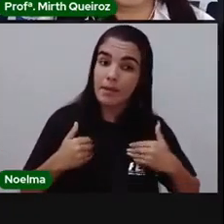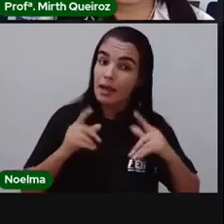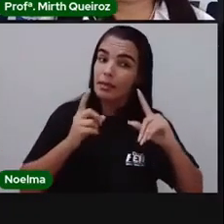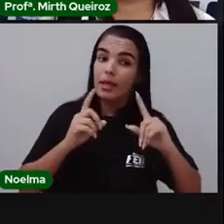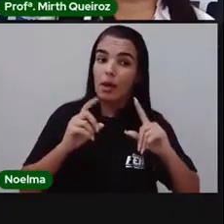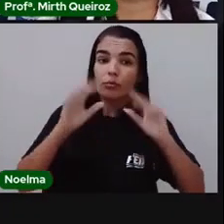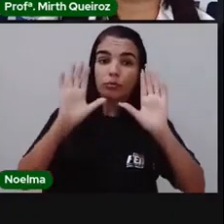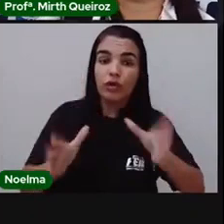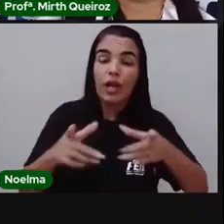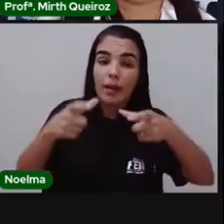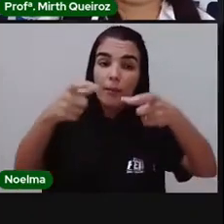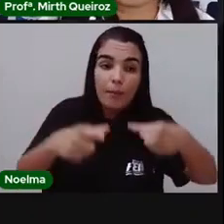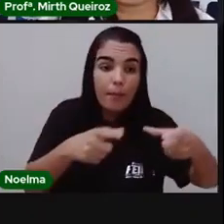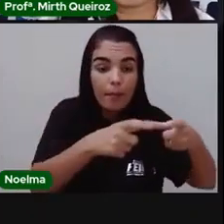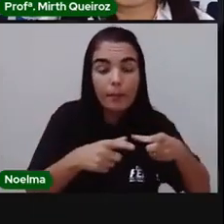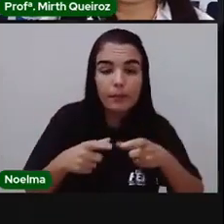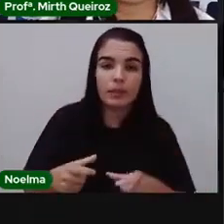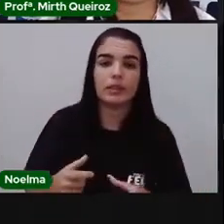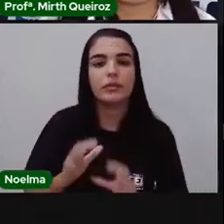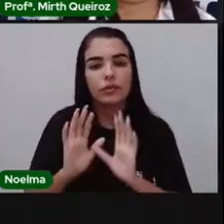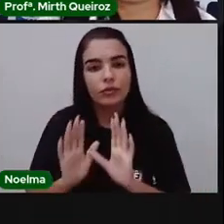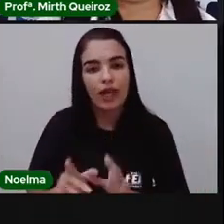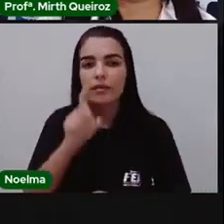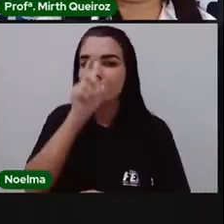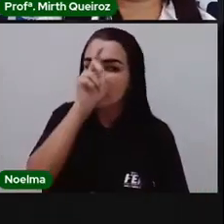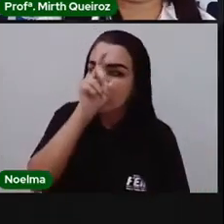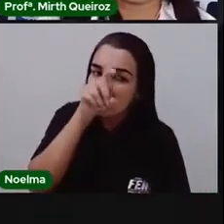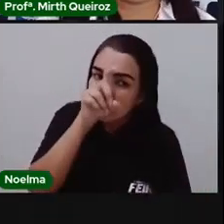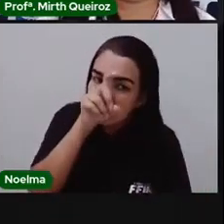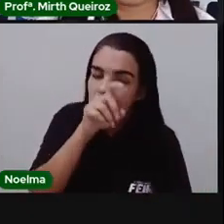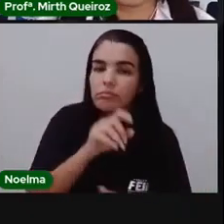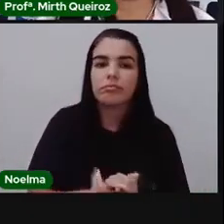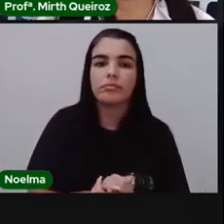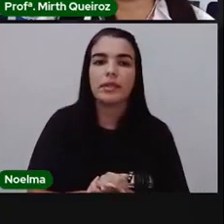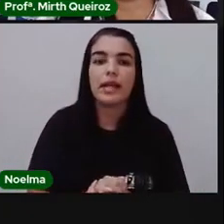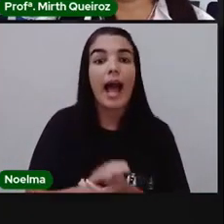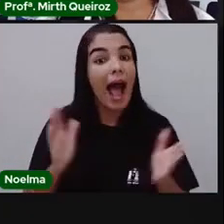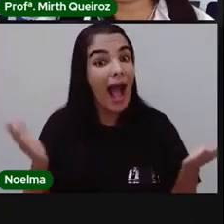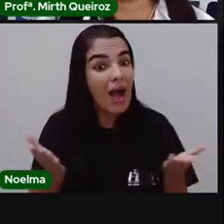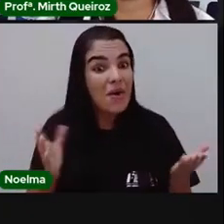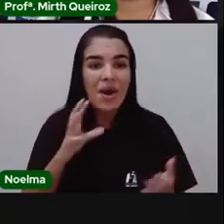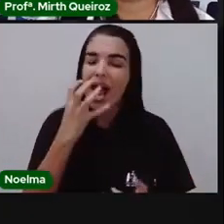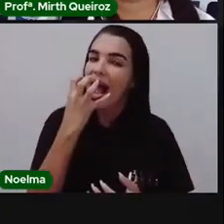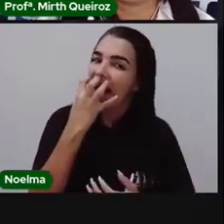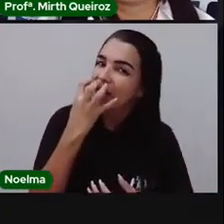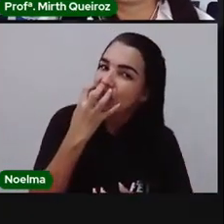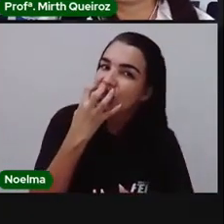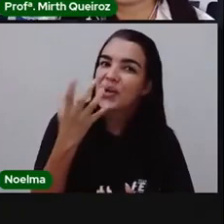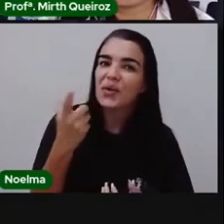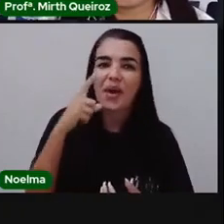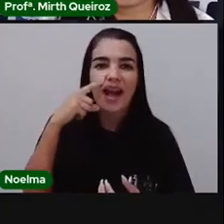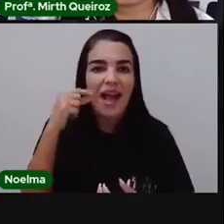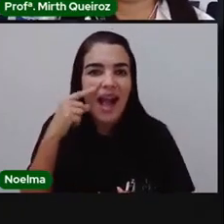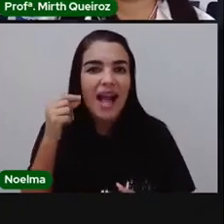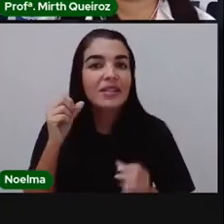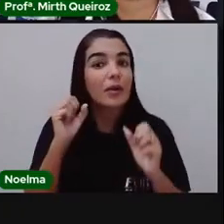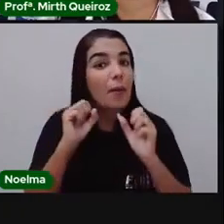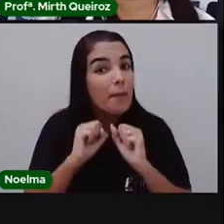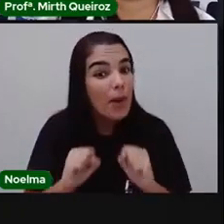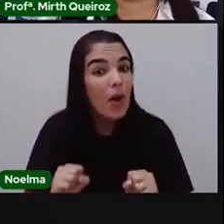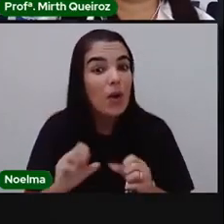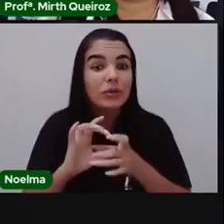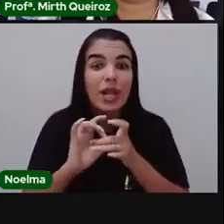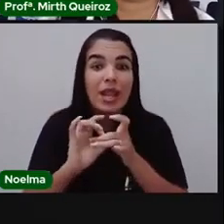A arara, né? Então, não pode ser criada em casa. Mas se eu tenho um cachorro, um gato, já é uma espécie que é permitido, né?